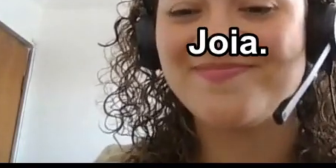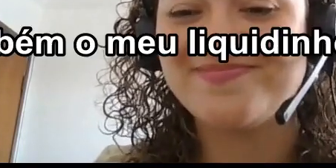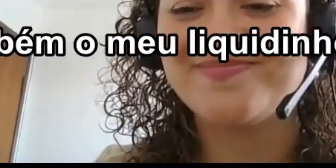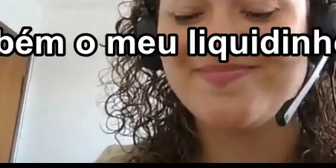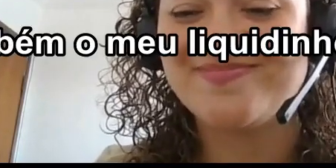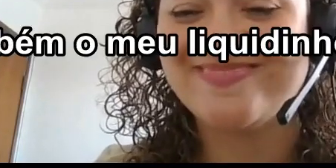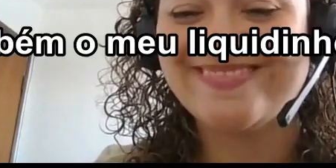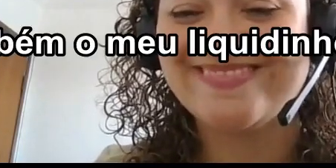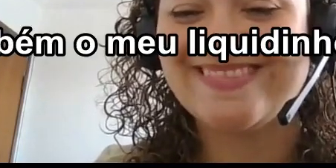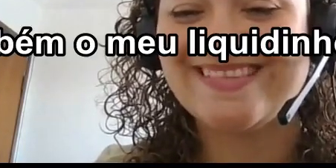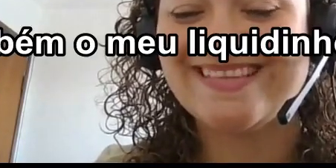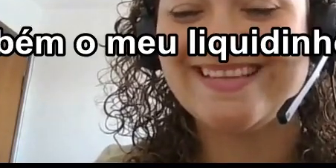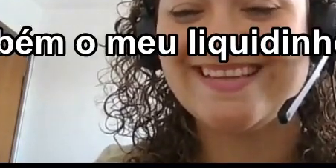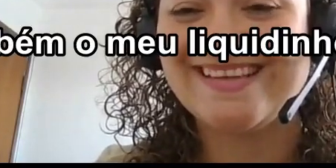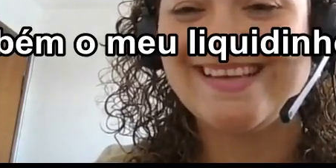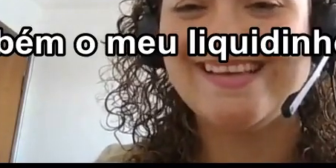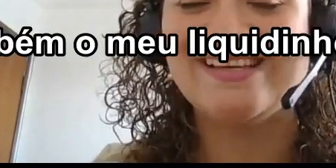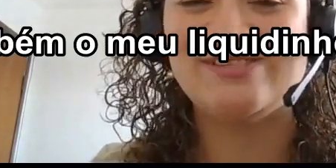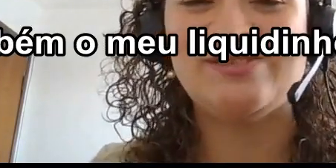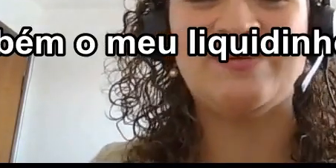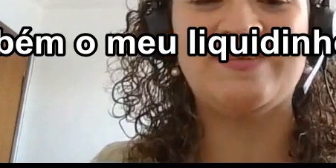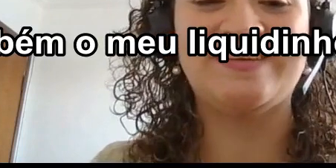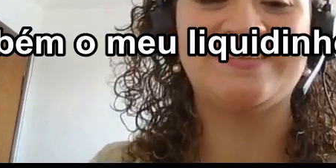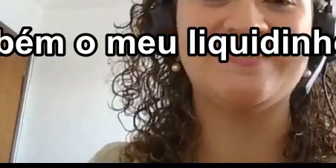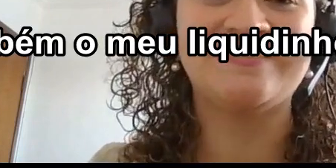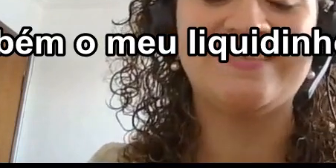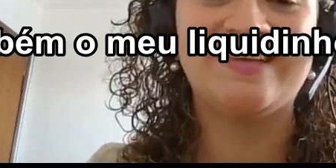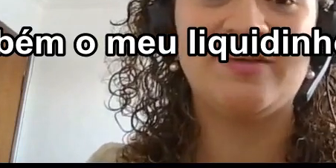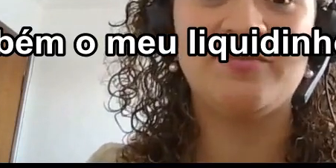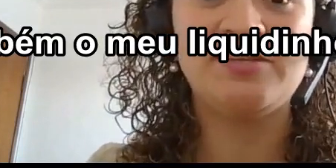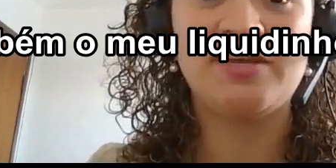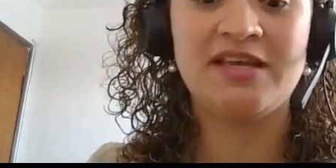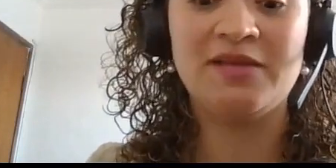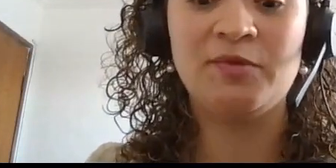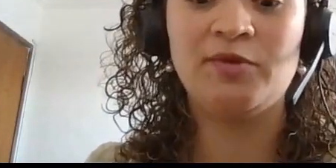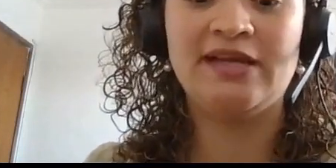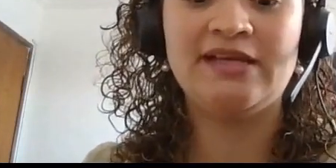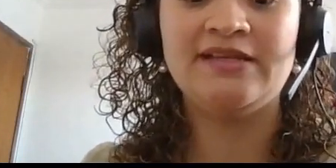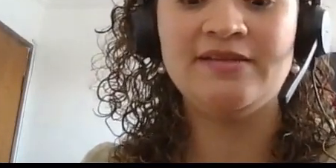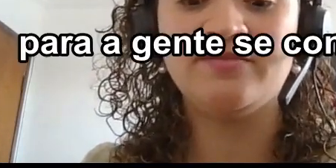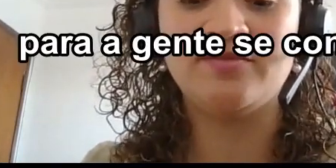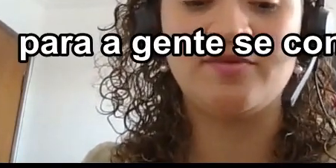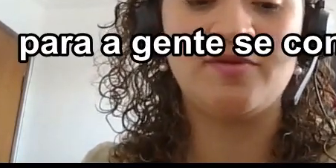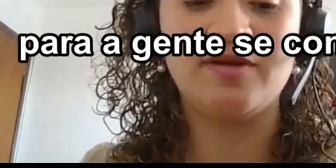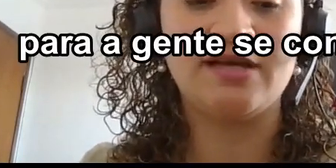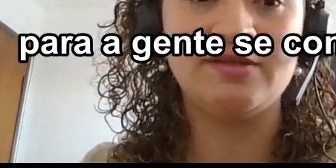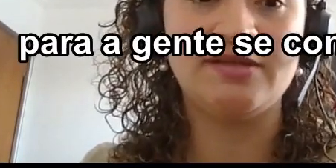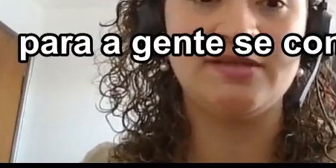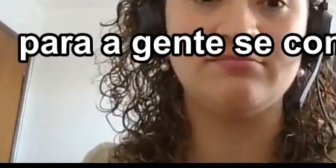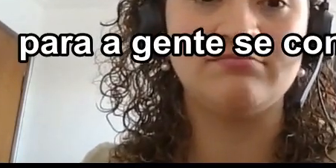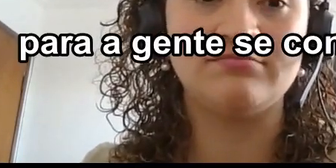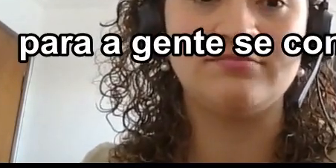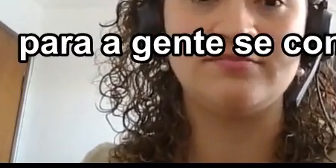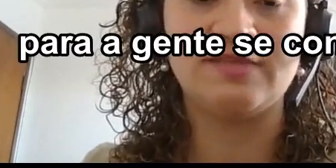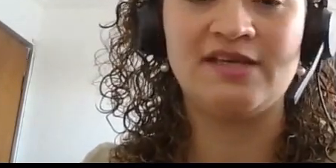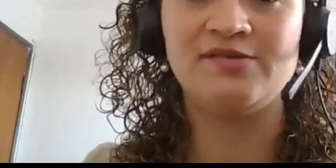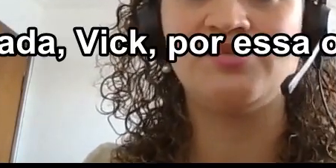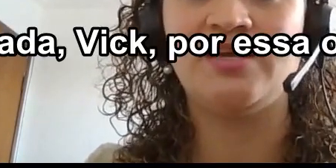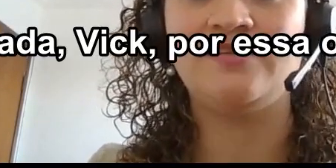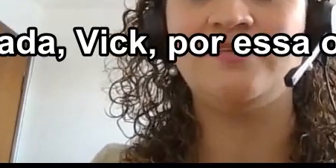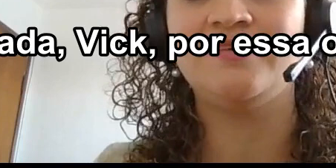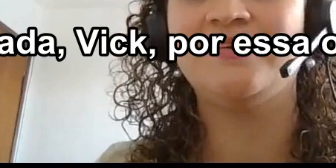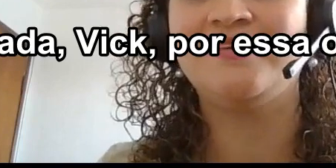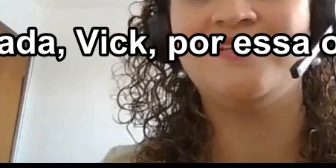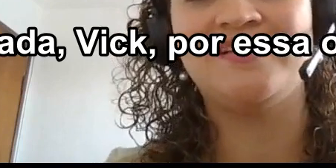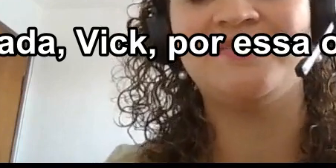das descobertas, parabéns pela palestra. Joia, vou deixar aqui também meu liquidinho, vou colocar na, aqui